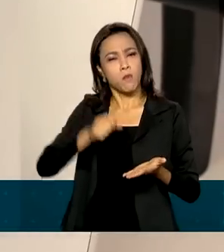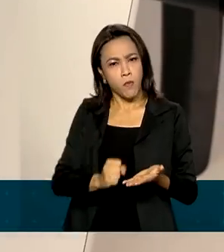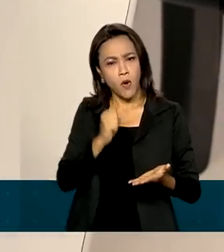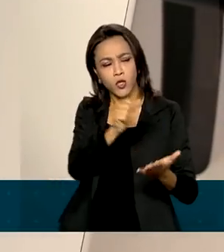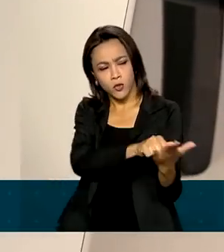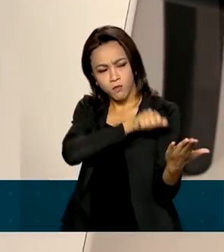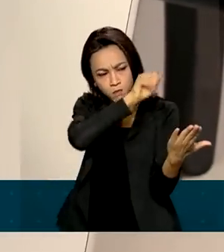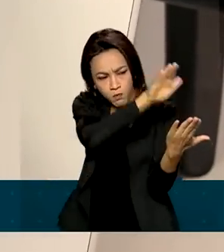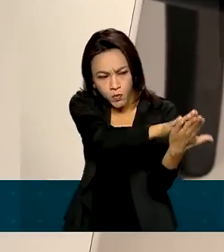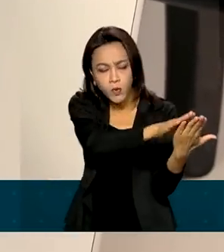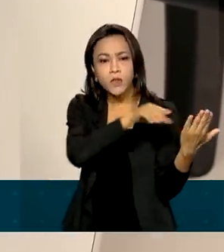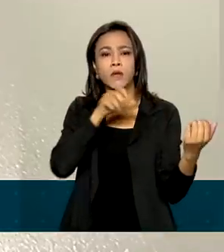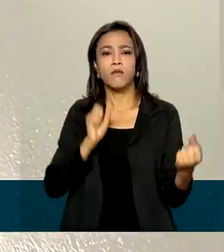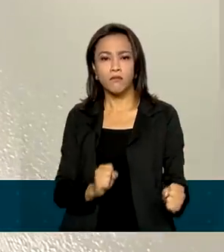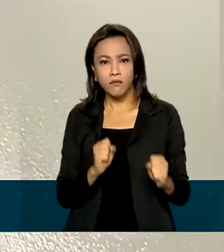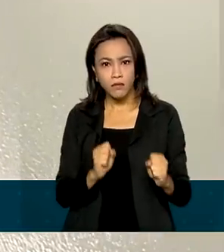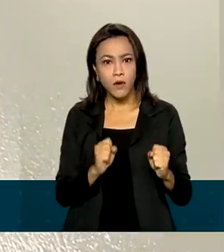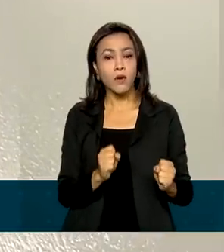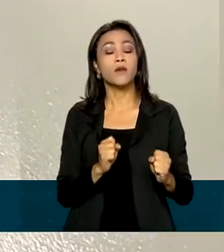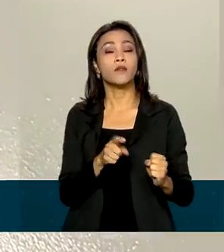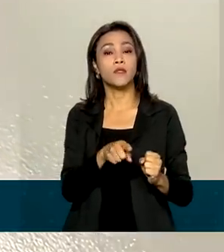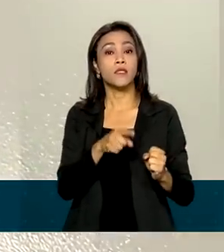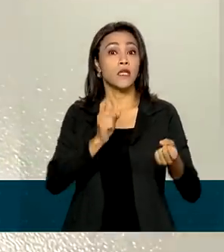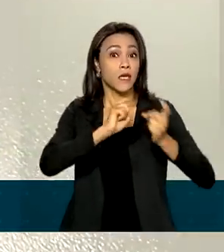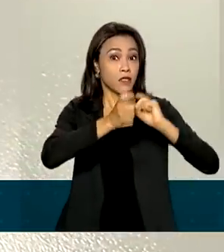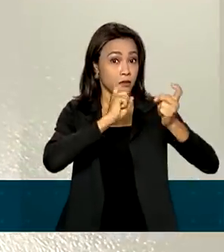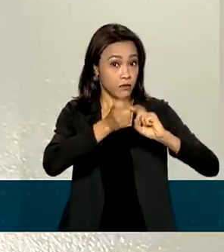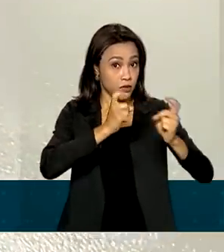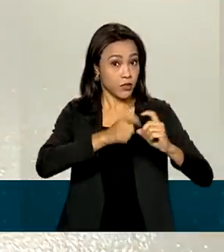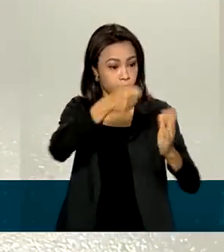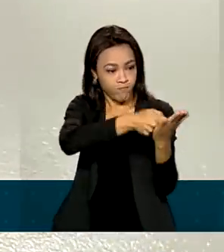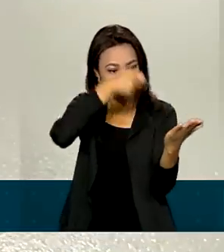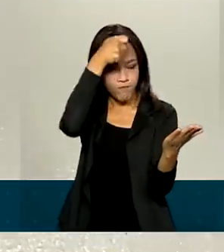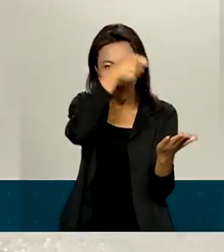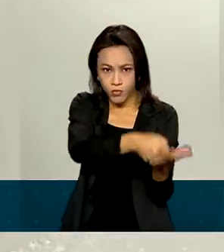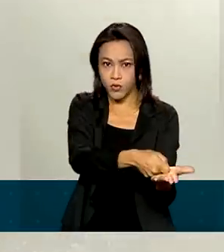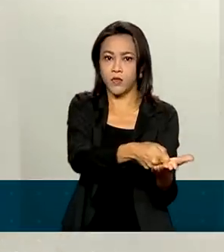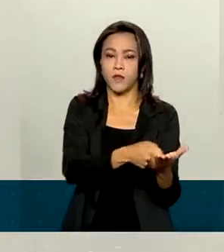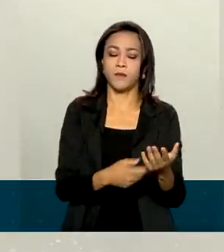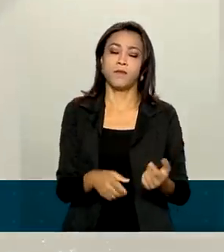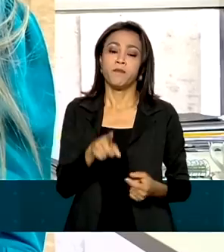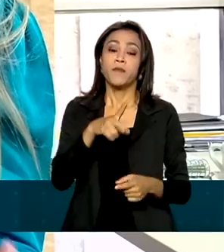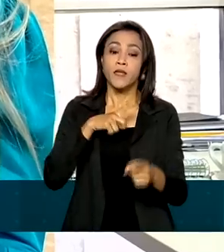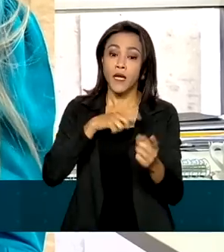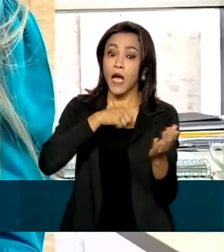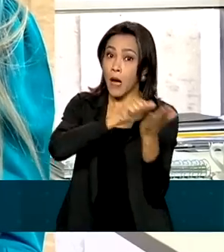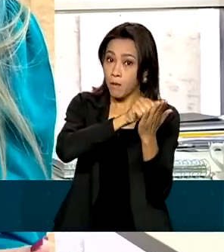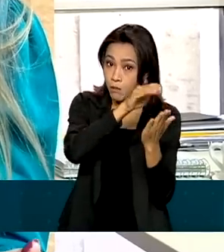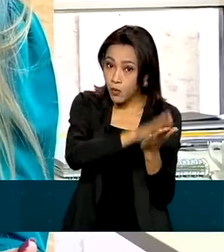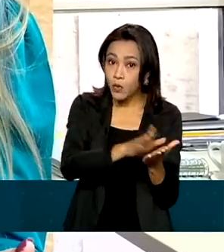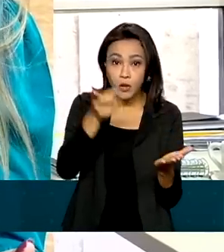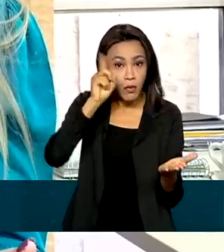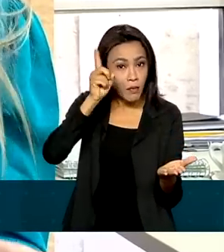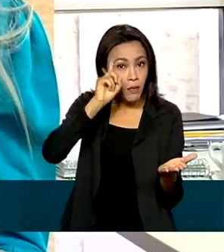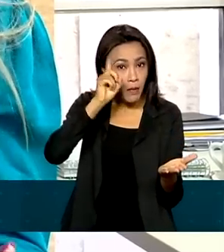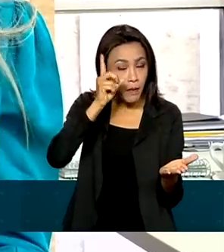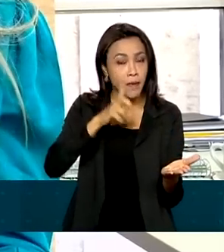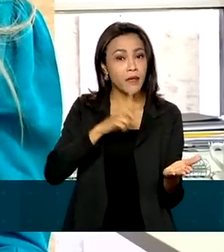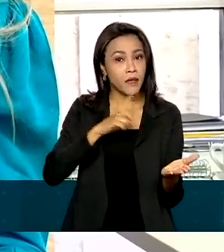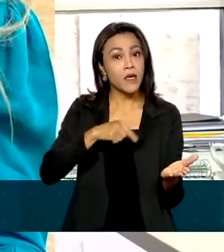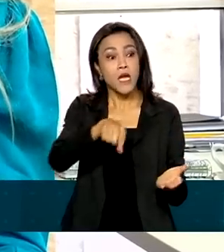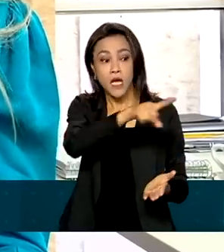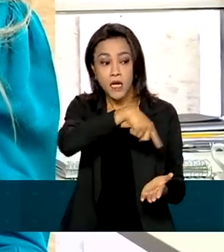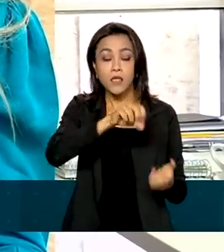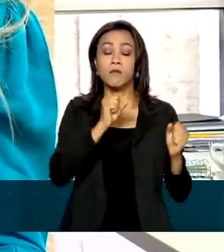multas e sanções administrativas às empresas. Além da multa diária pelo descumprimento da cautelar, poderão